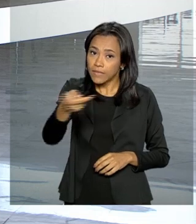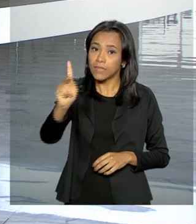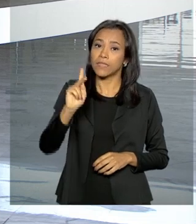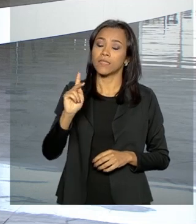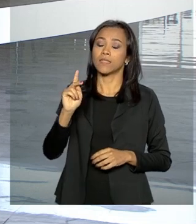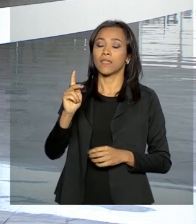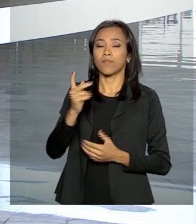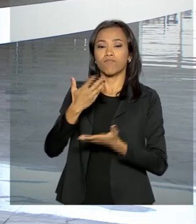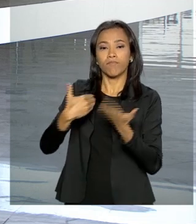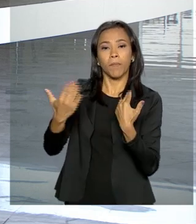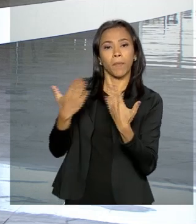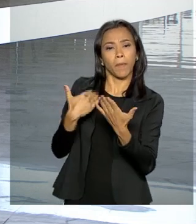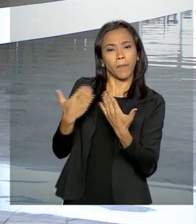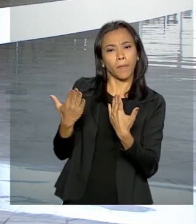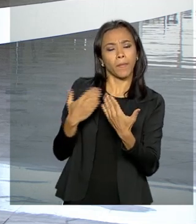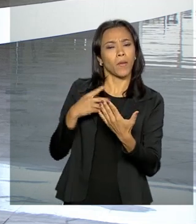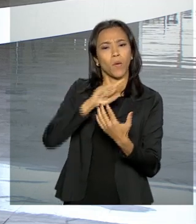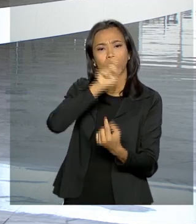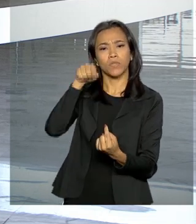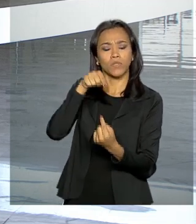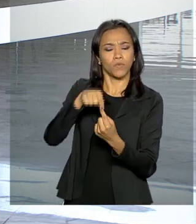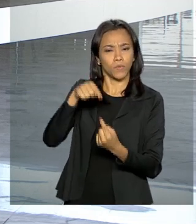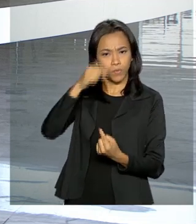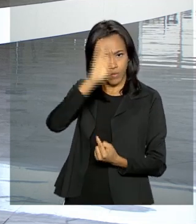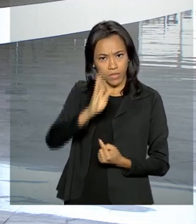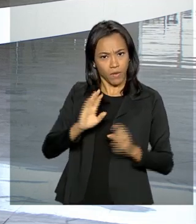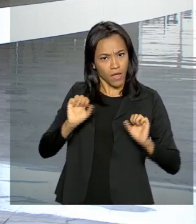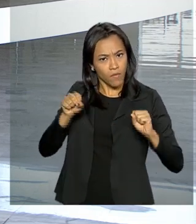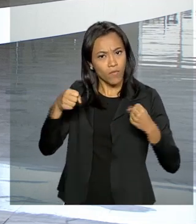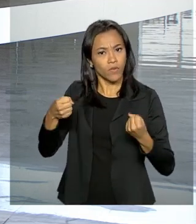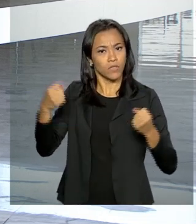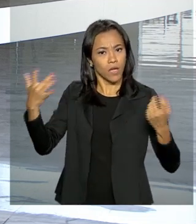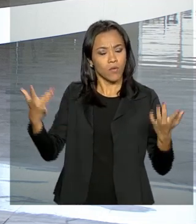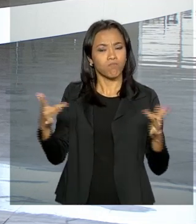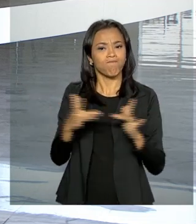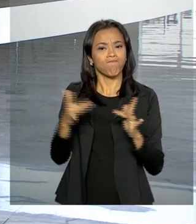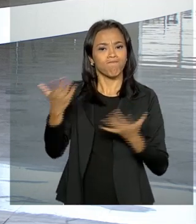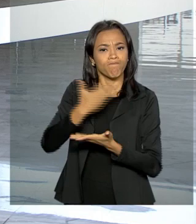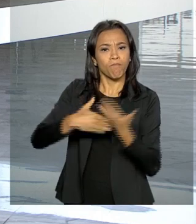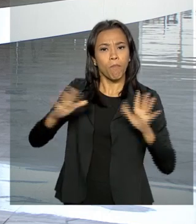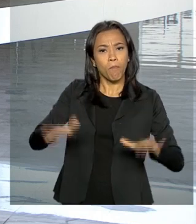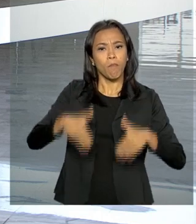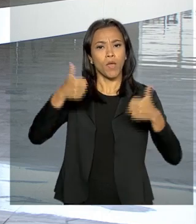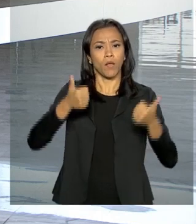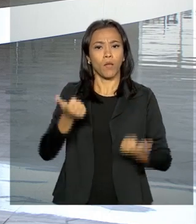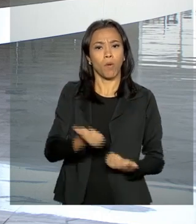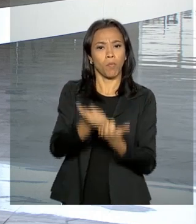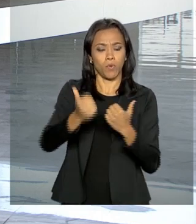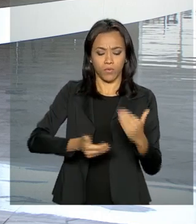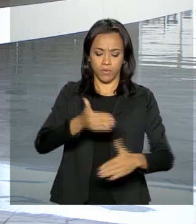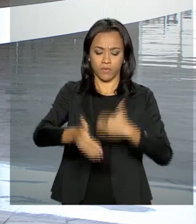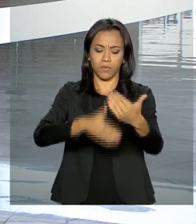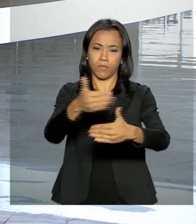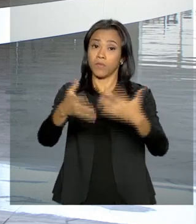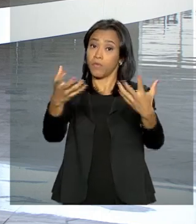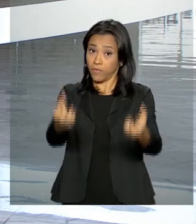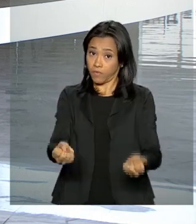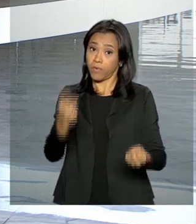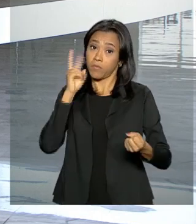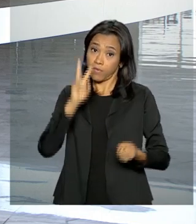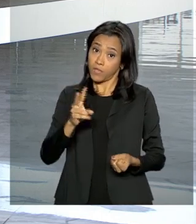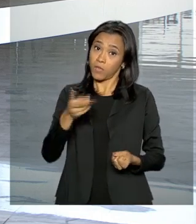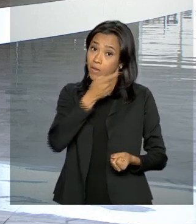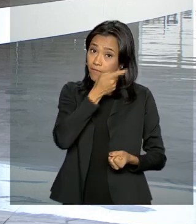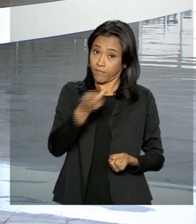O interesse do Brasil é reforçar a relação dos países para melhorar o desenvolvimento. Vamos ver o que disse sobre